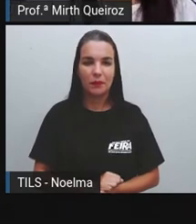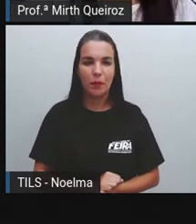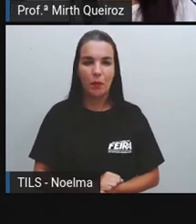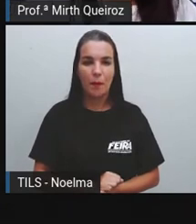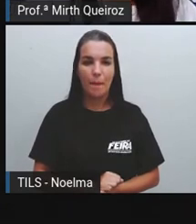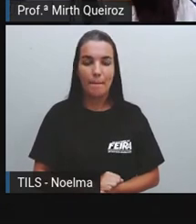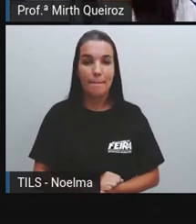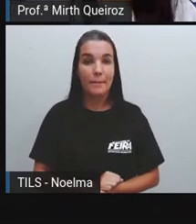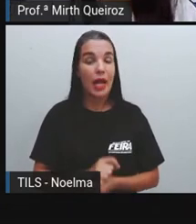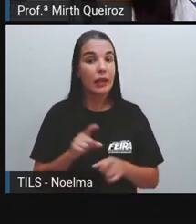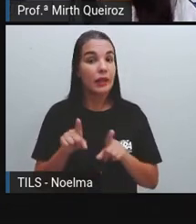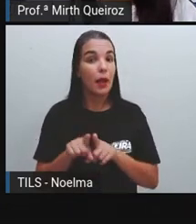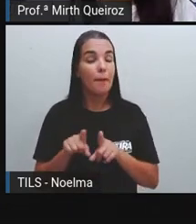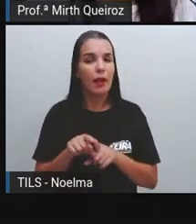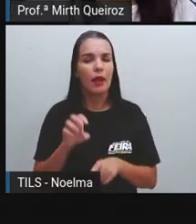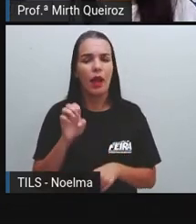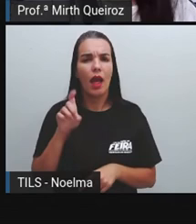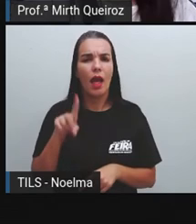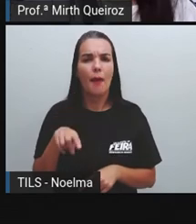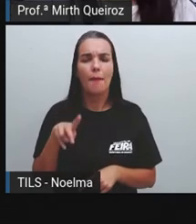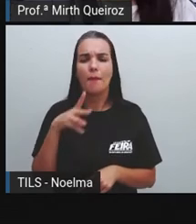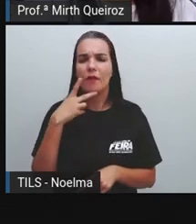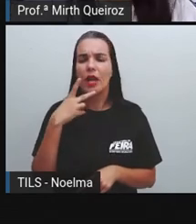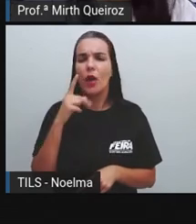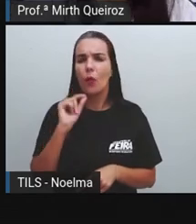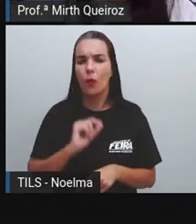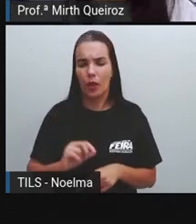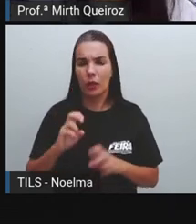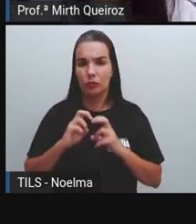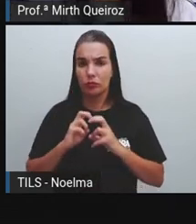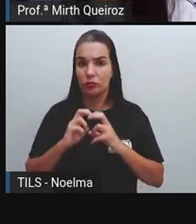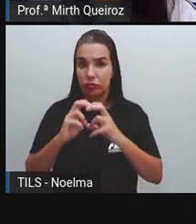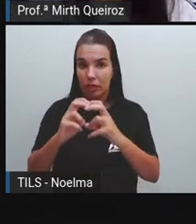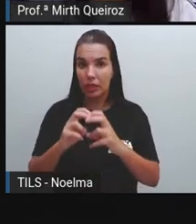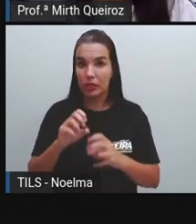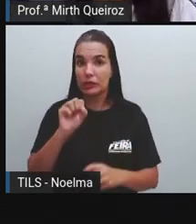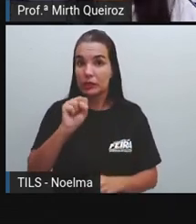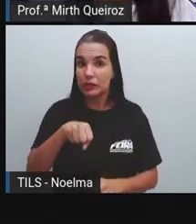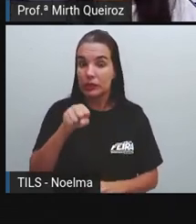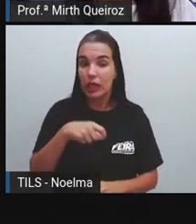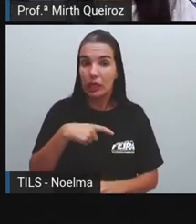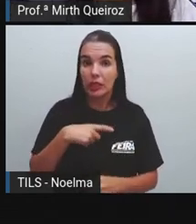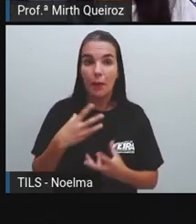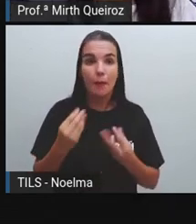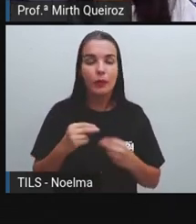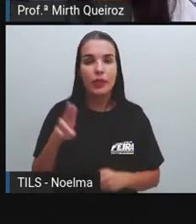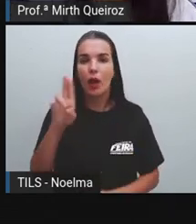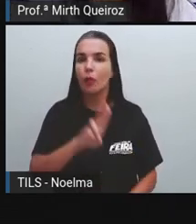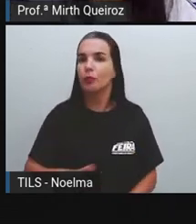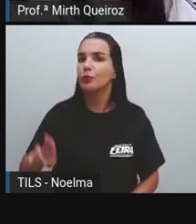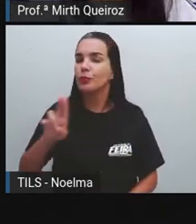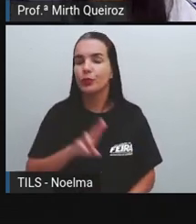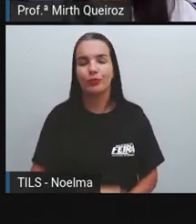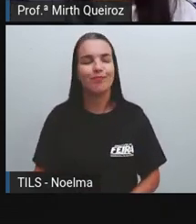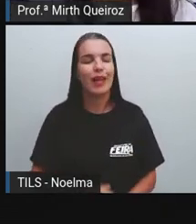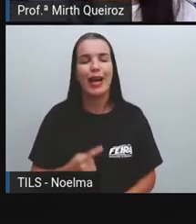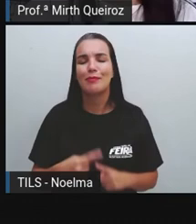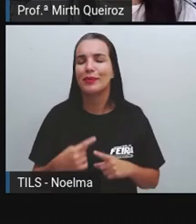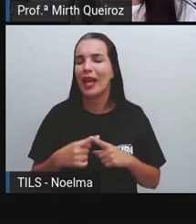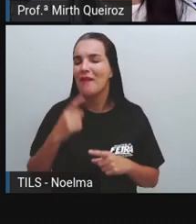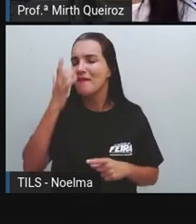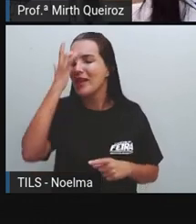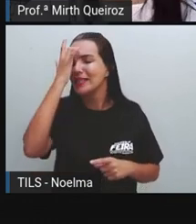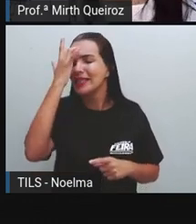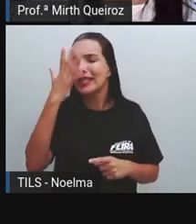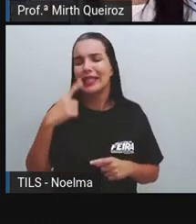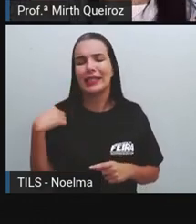É bom ressaltar que os meios de transporte, eles são muito úteis no nosso dia a dia, ele vai facilitar a nossa vida,